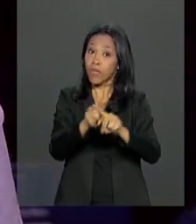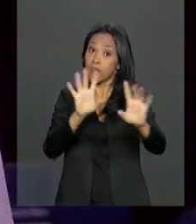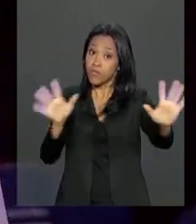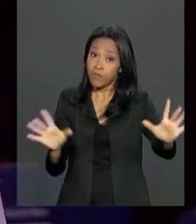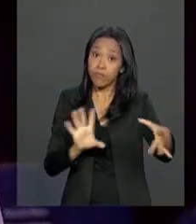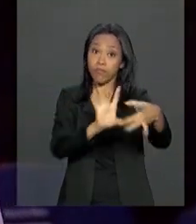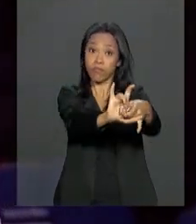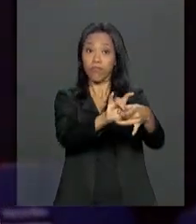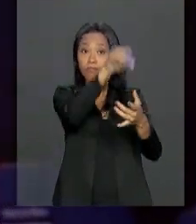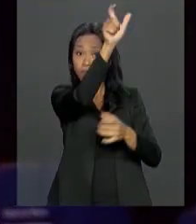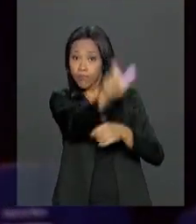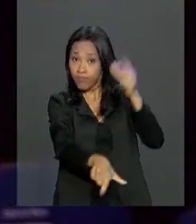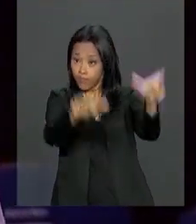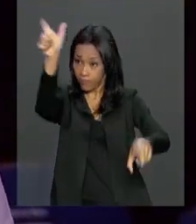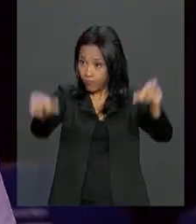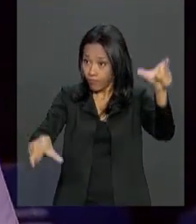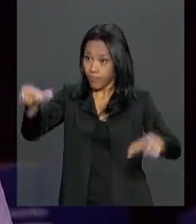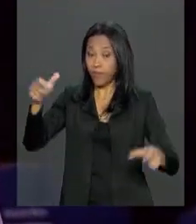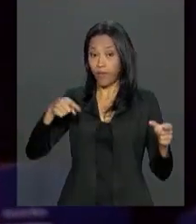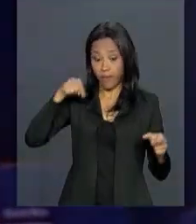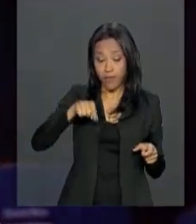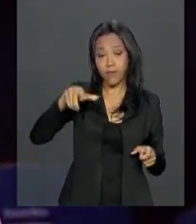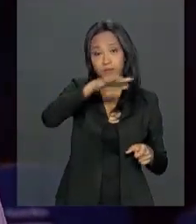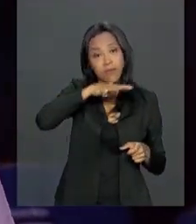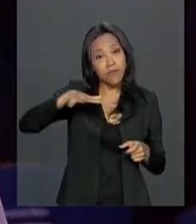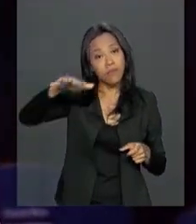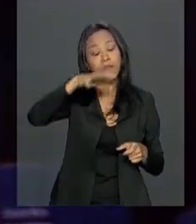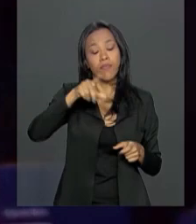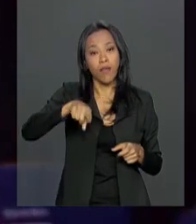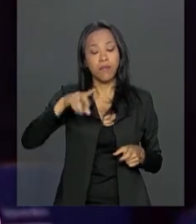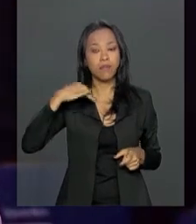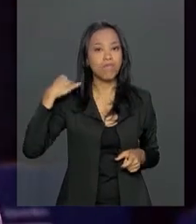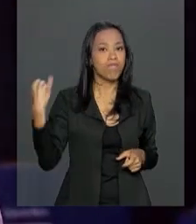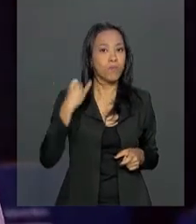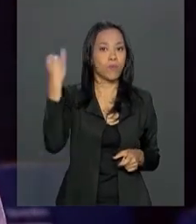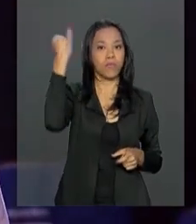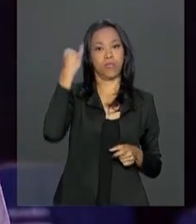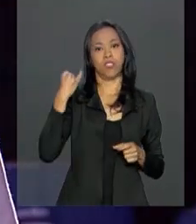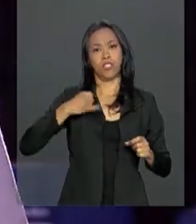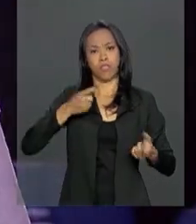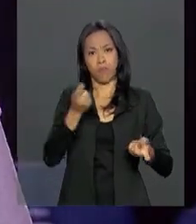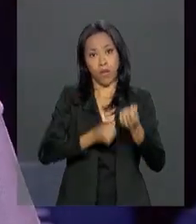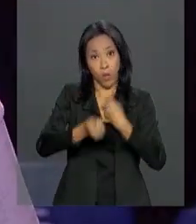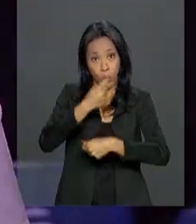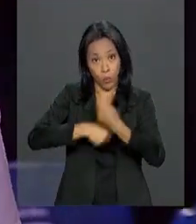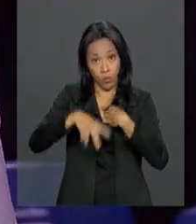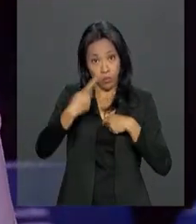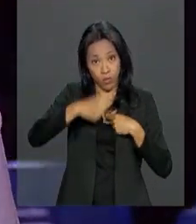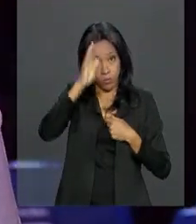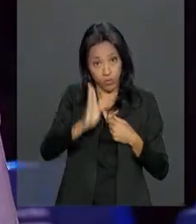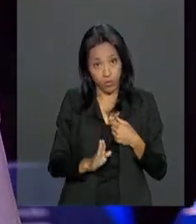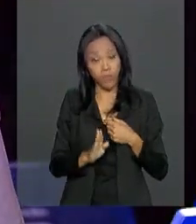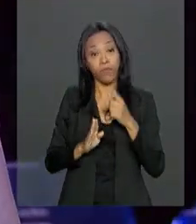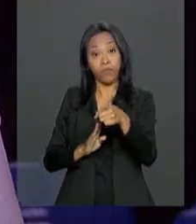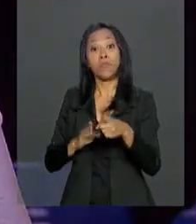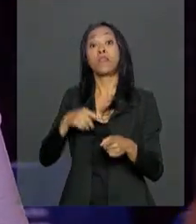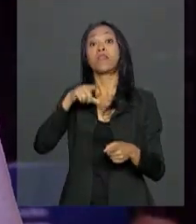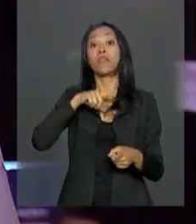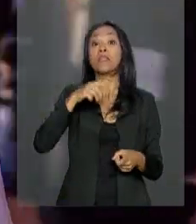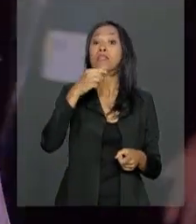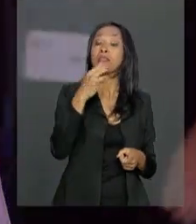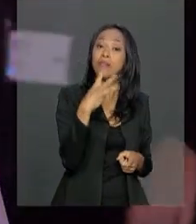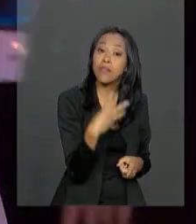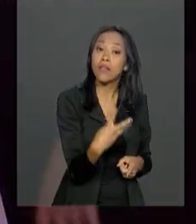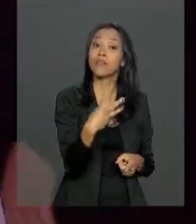humanas. Esse setor é um setor muito importante para a economia brasileira, para vocês terem uma ideia. Ele gera 300